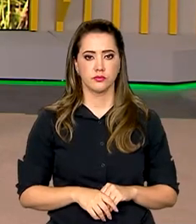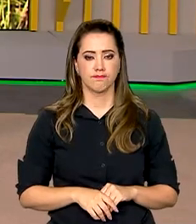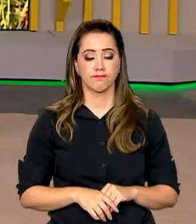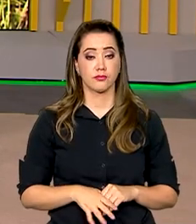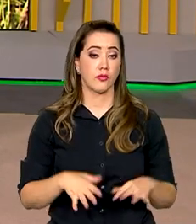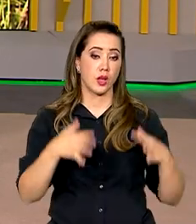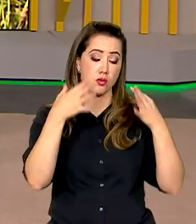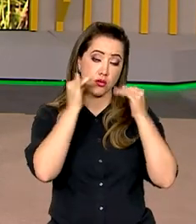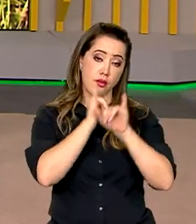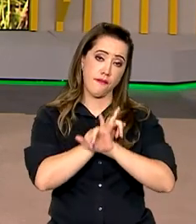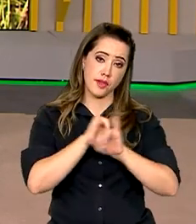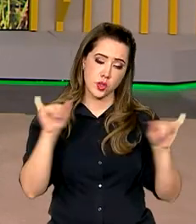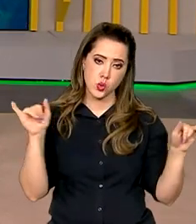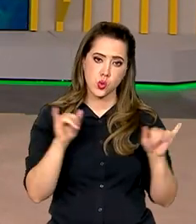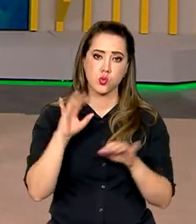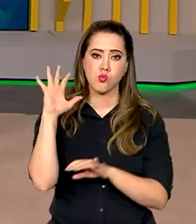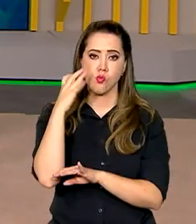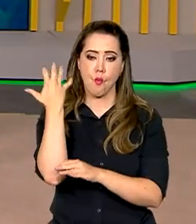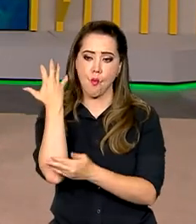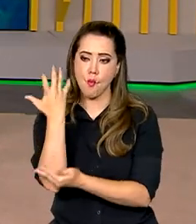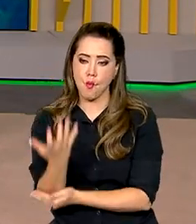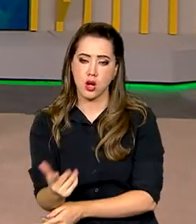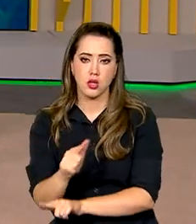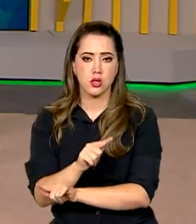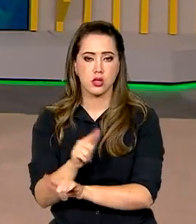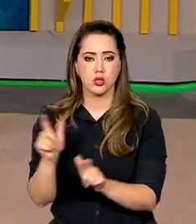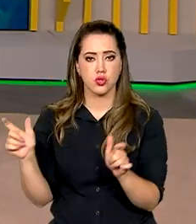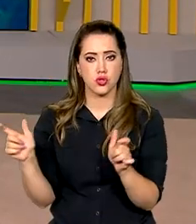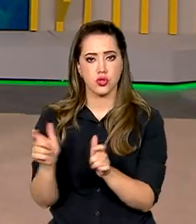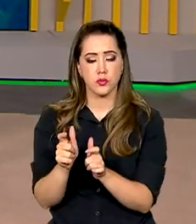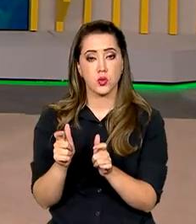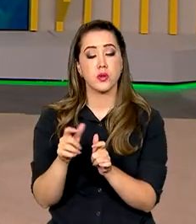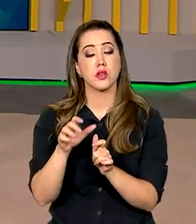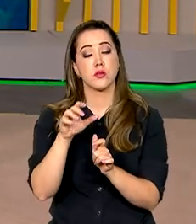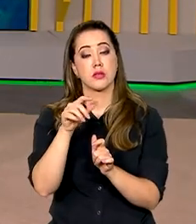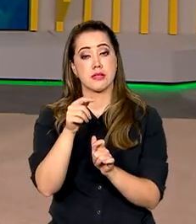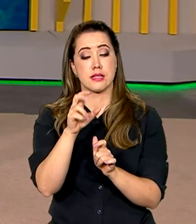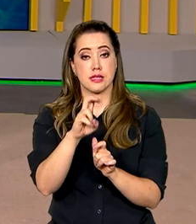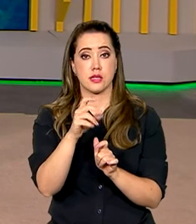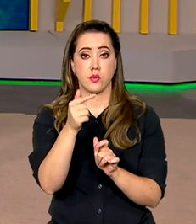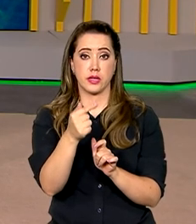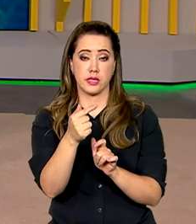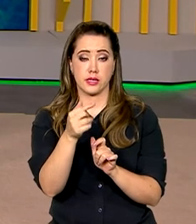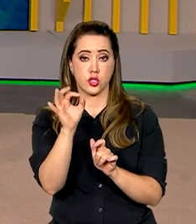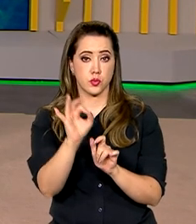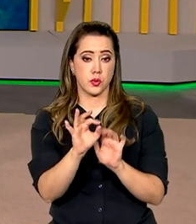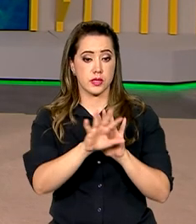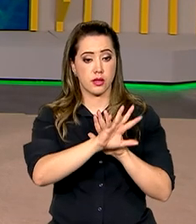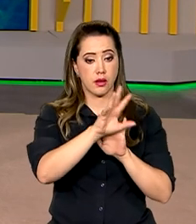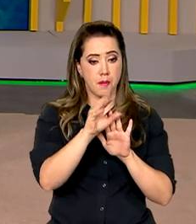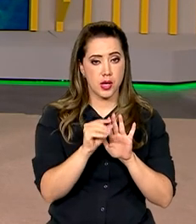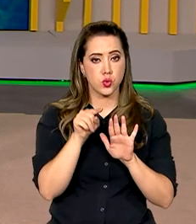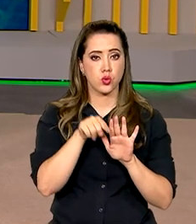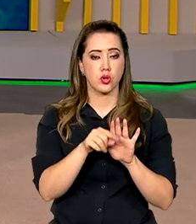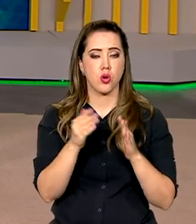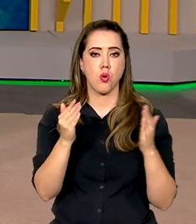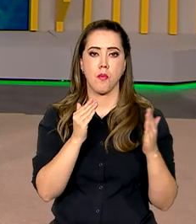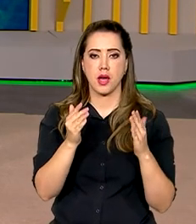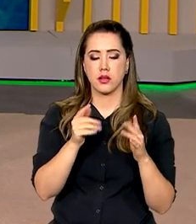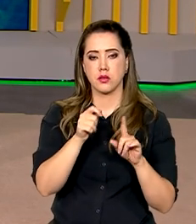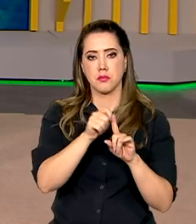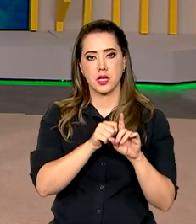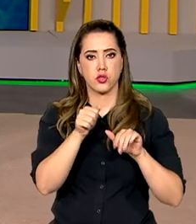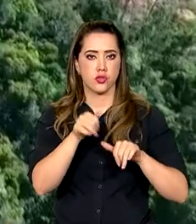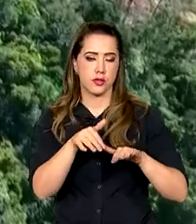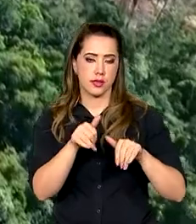E os alertas de desmatamento na Amazônia caíram 57% em setembro, na comparação com setembro do ano passado.